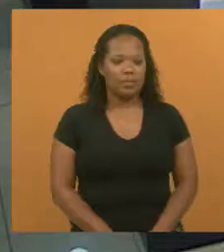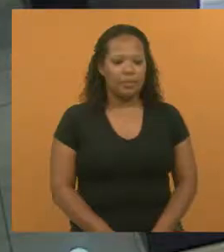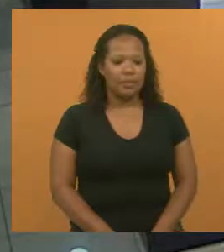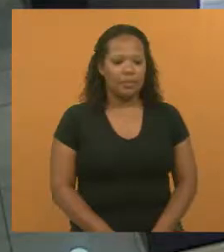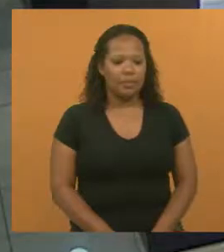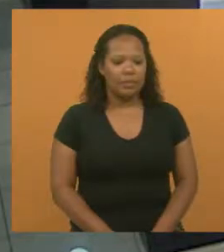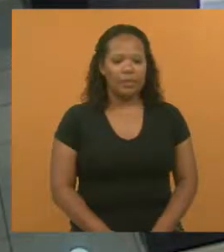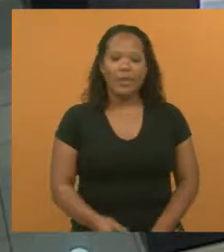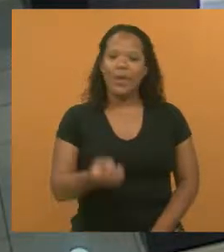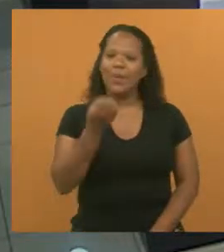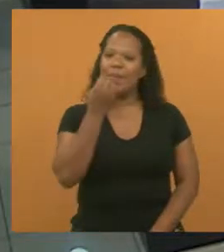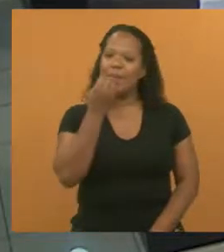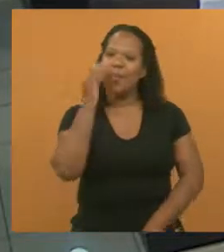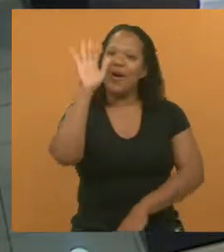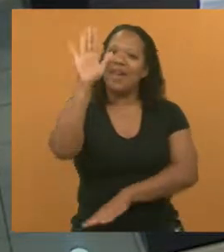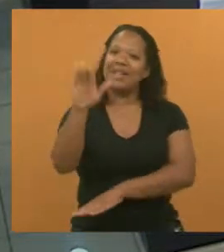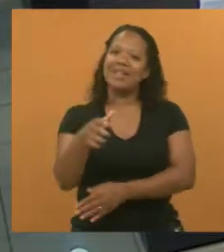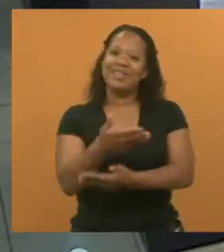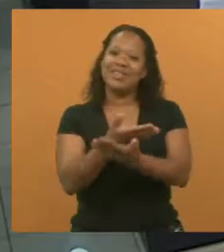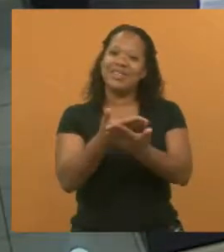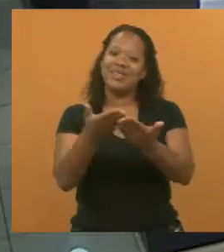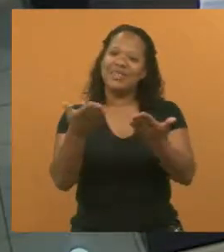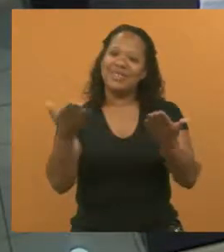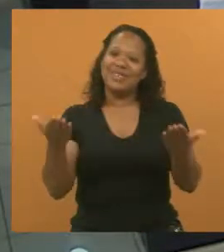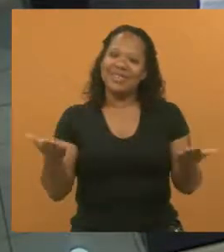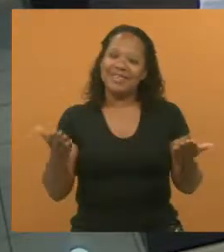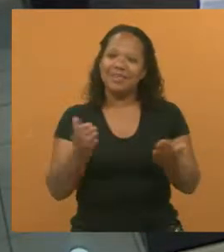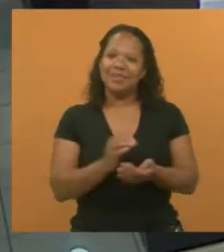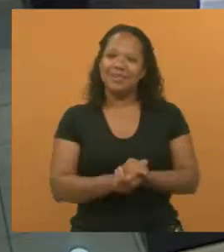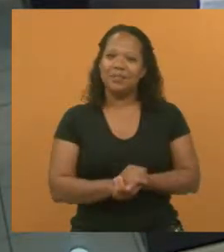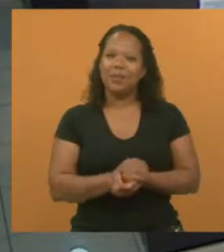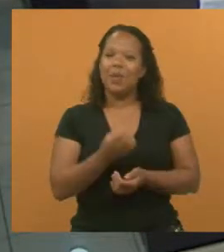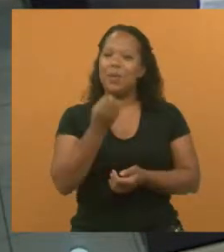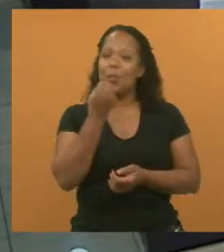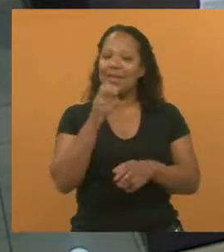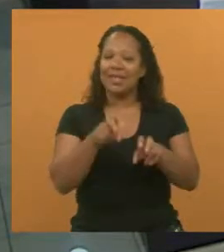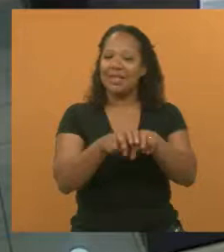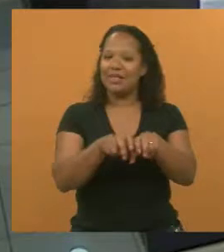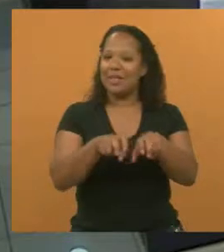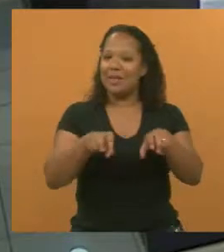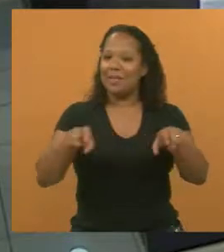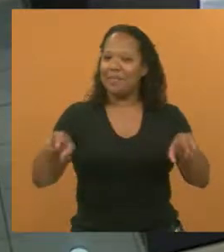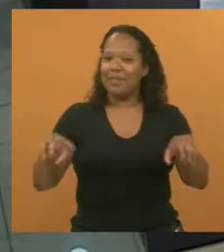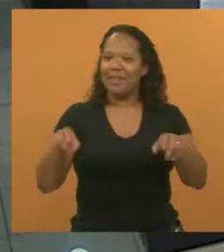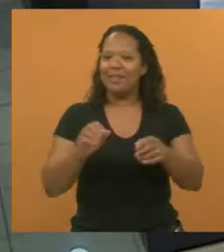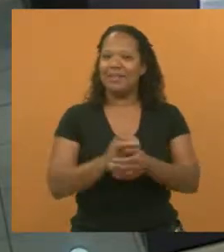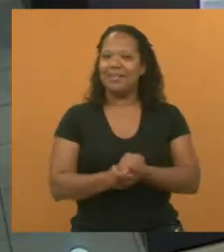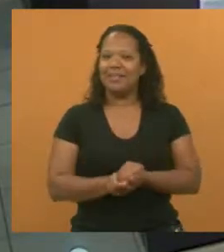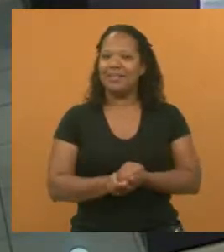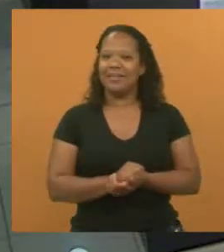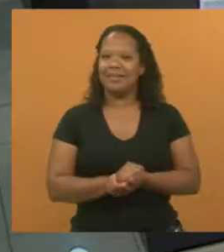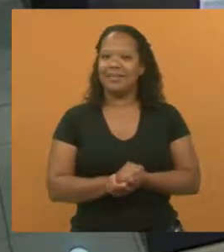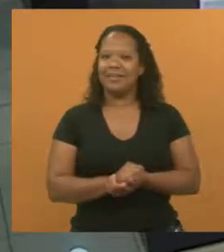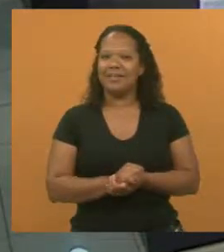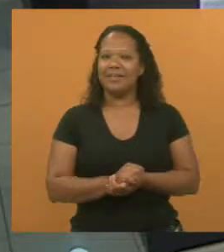Boa tarde a todos, boa tarde à mesa, agora presidida pelo